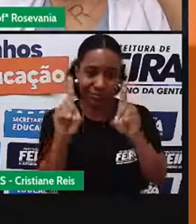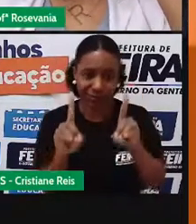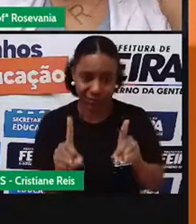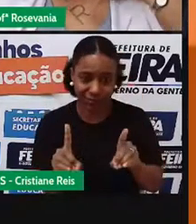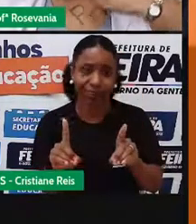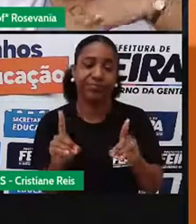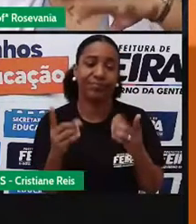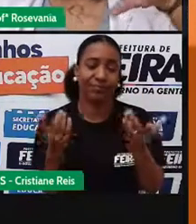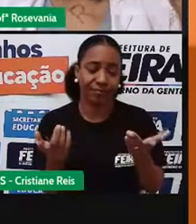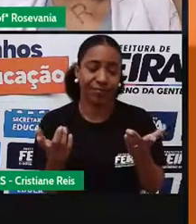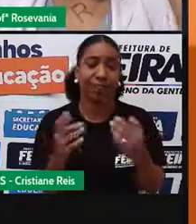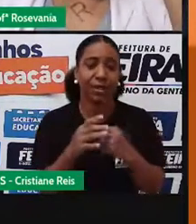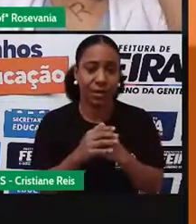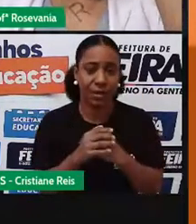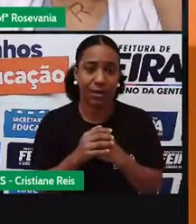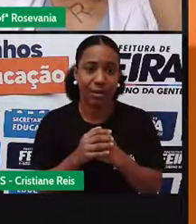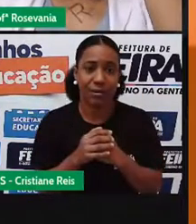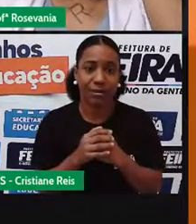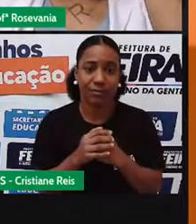físicas, necessidades especiais,